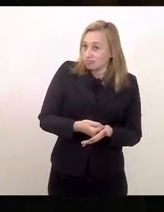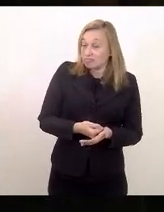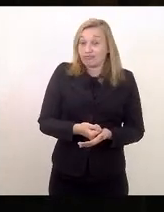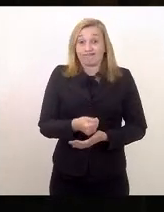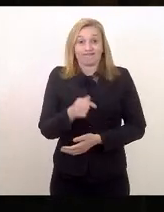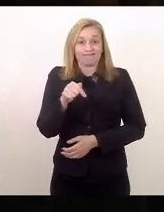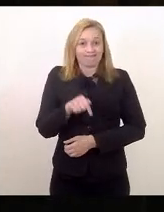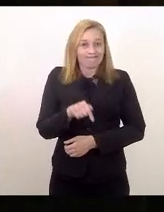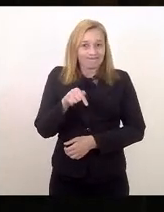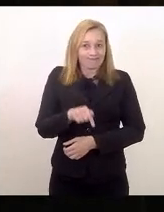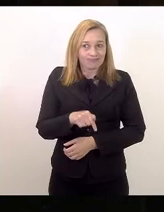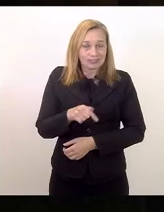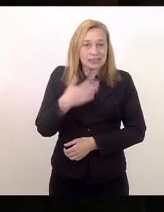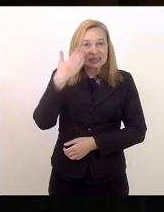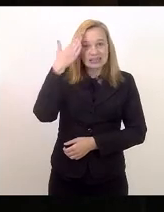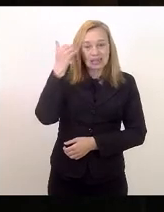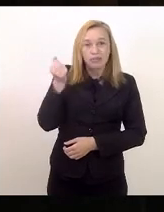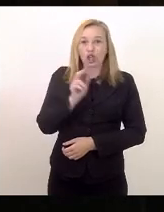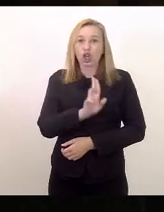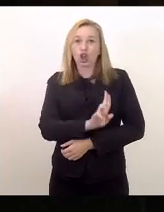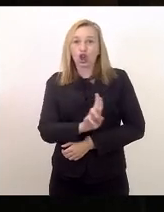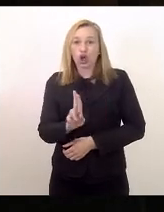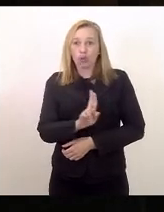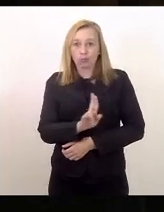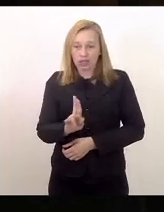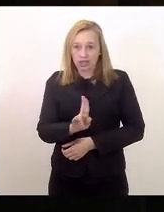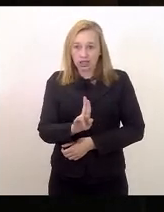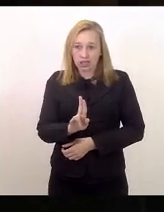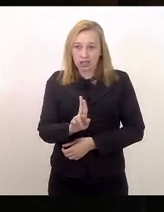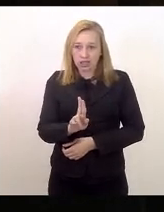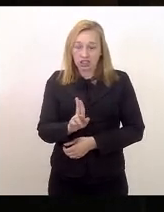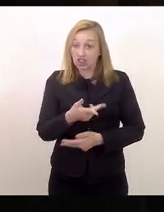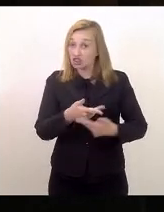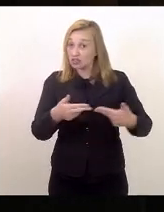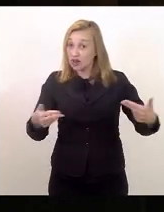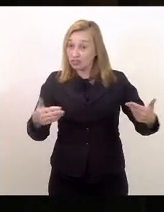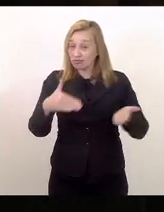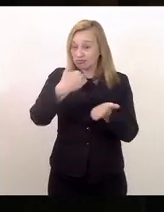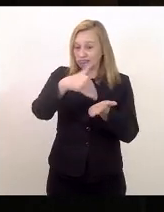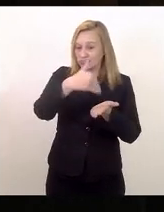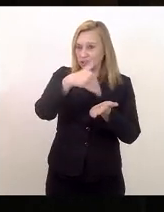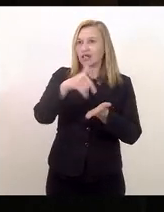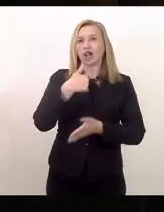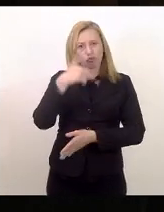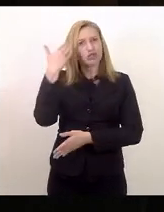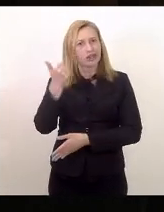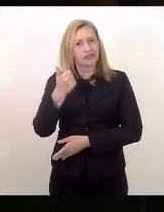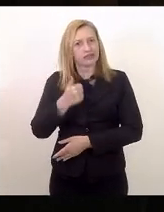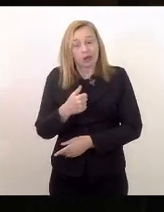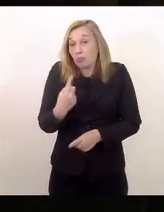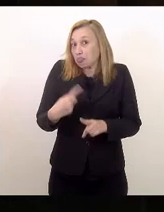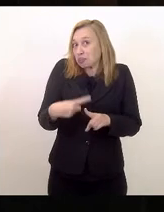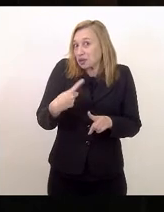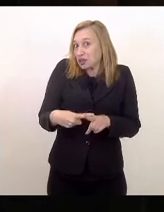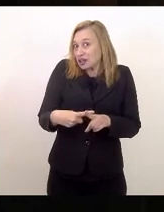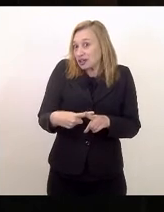saber nomes de muitos secretários. E sei até porque